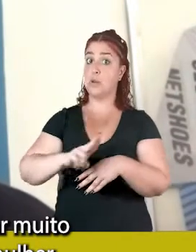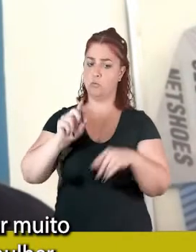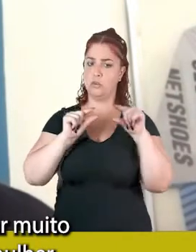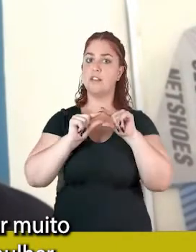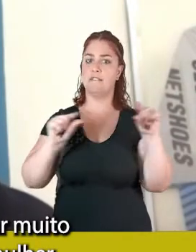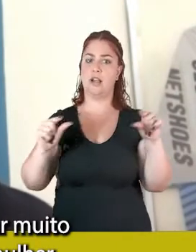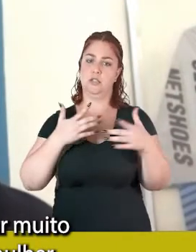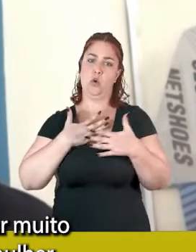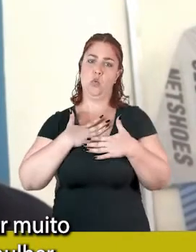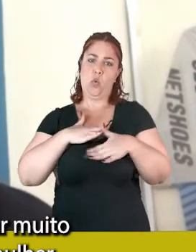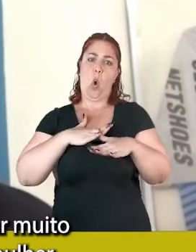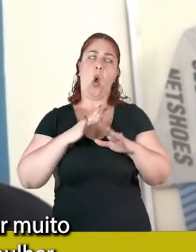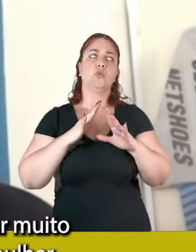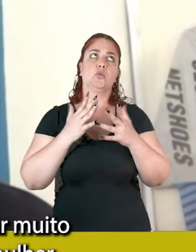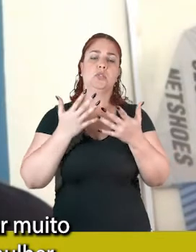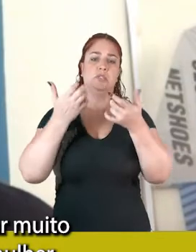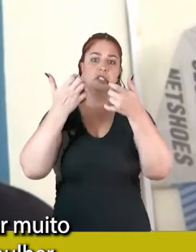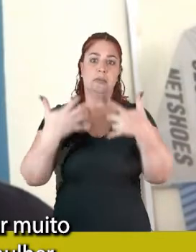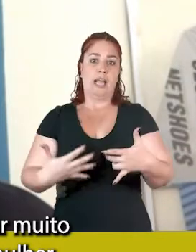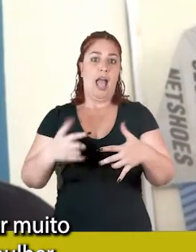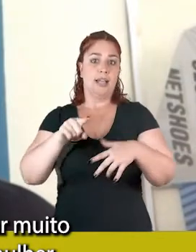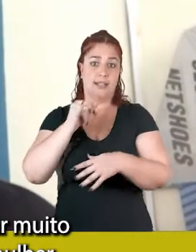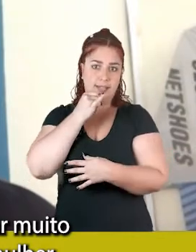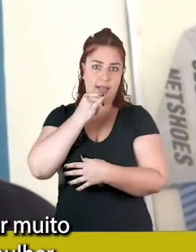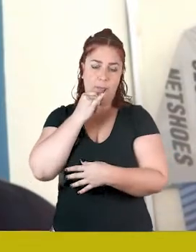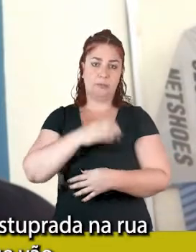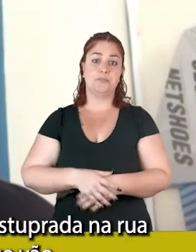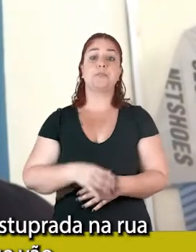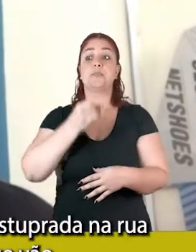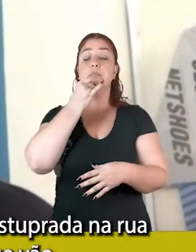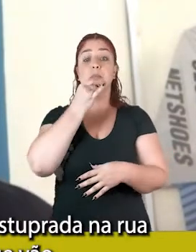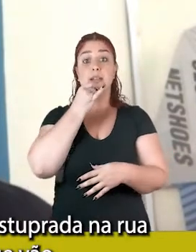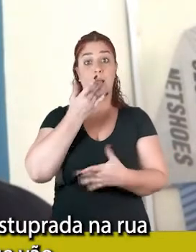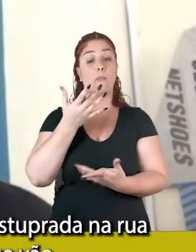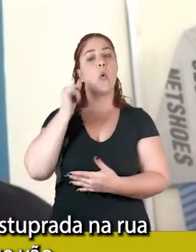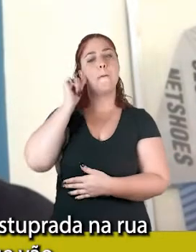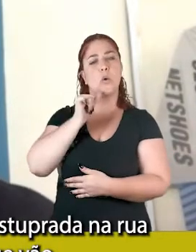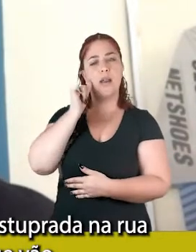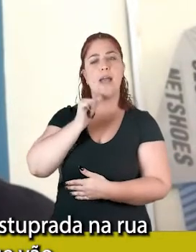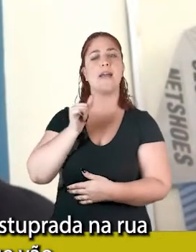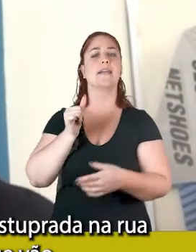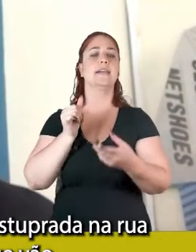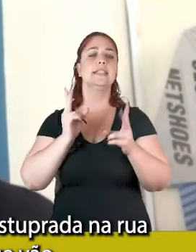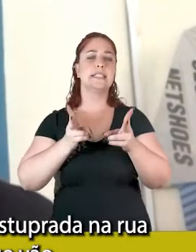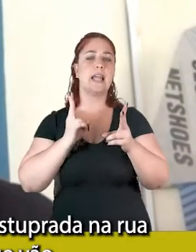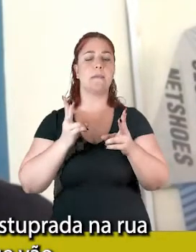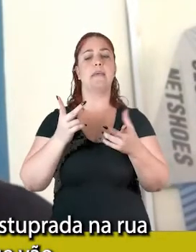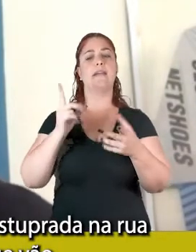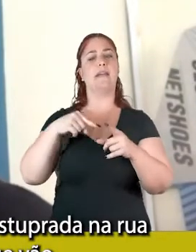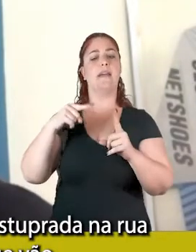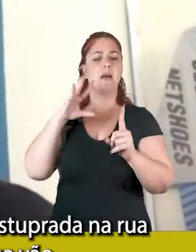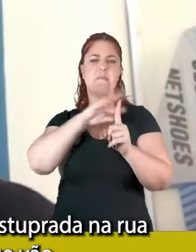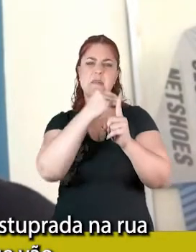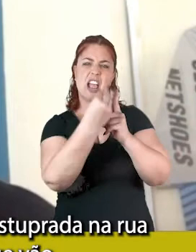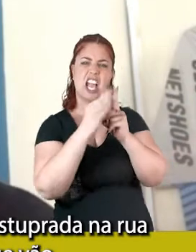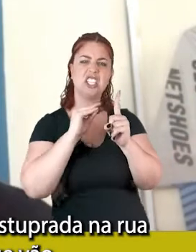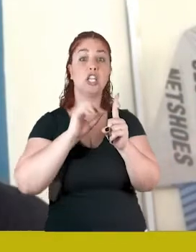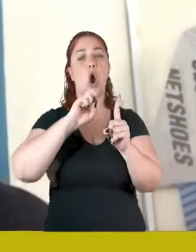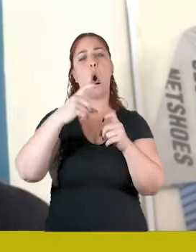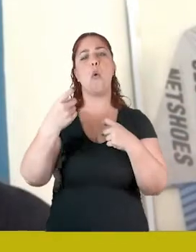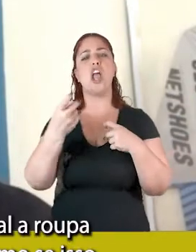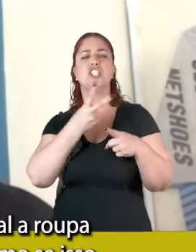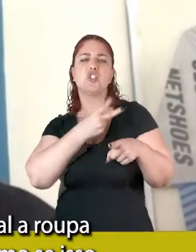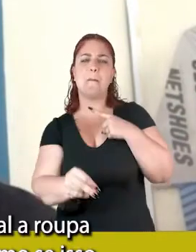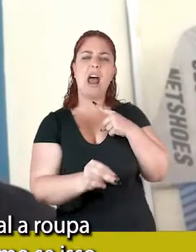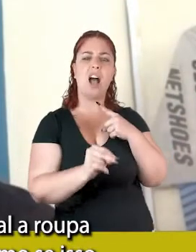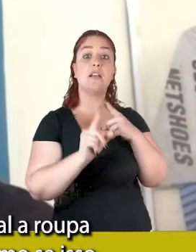apesar de não gostar muito, assim, esse exemplo, né, da mulher, quando a mulher às vezes é agredida, escuprada na rua, a primeira coisa que eles vão